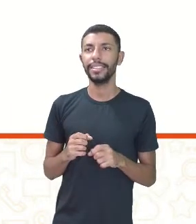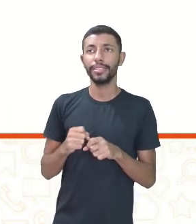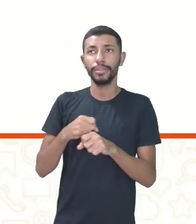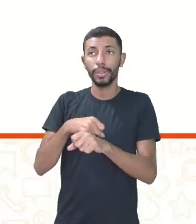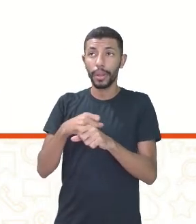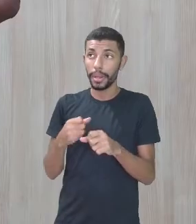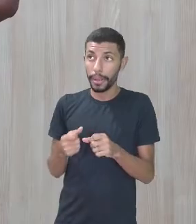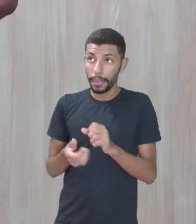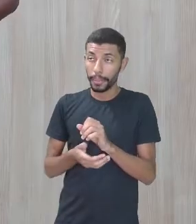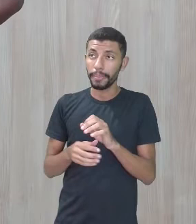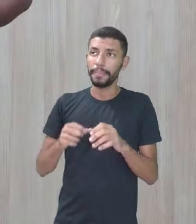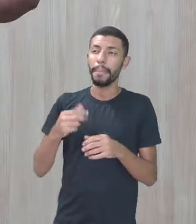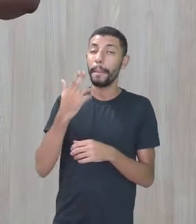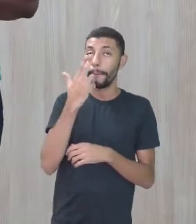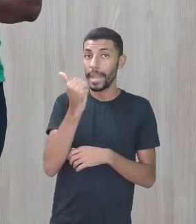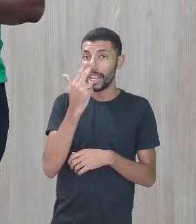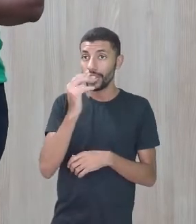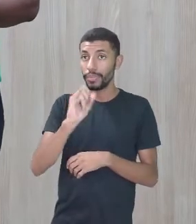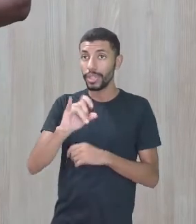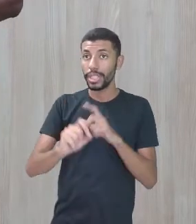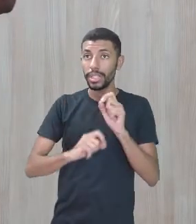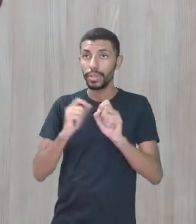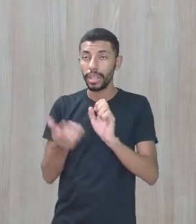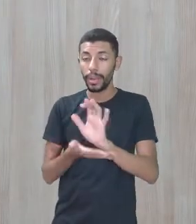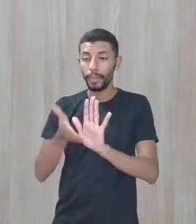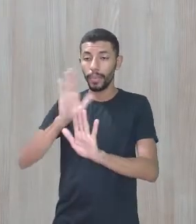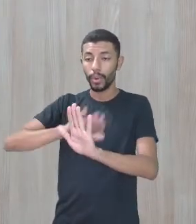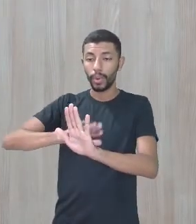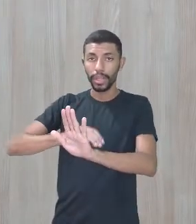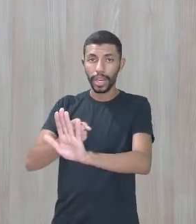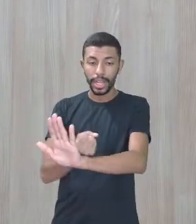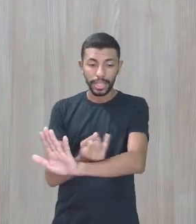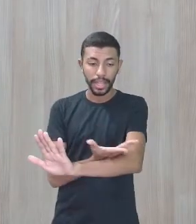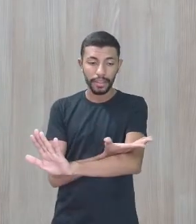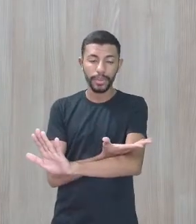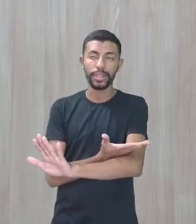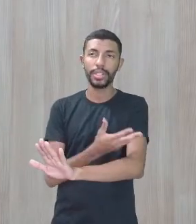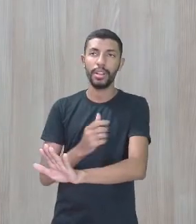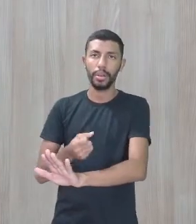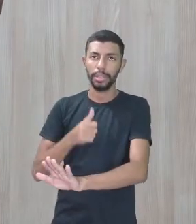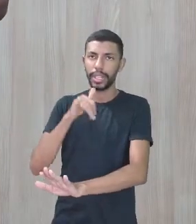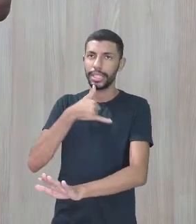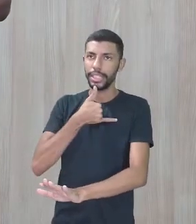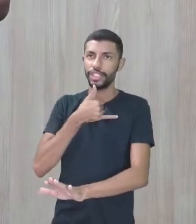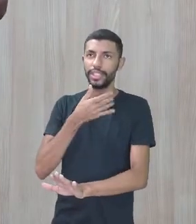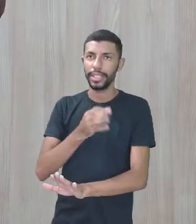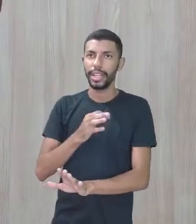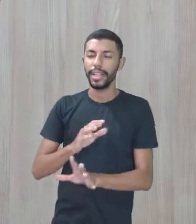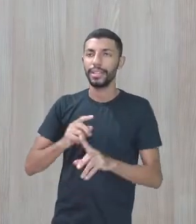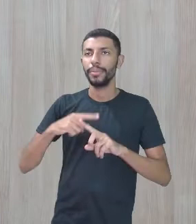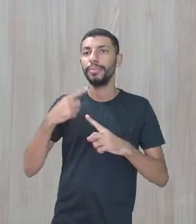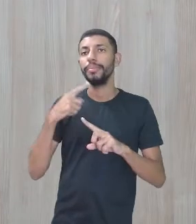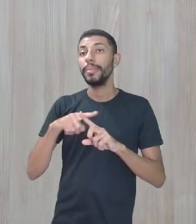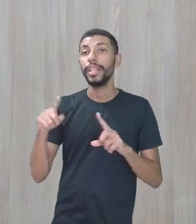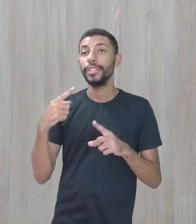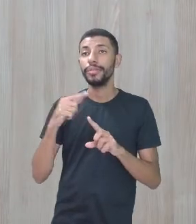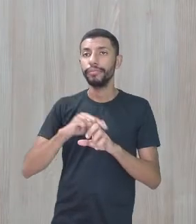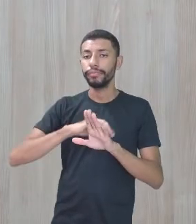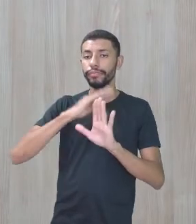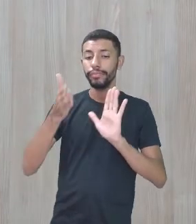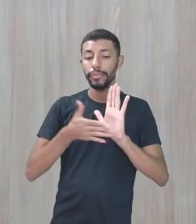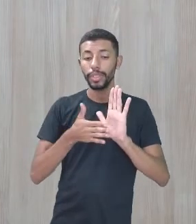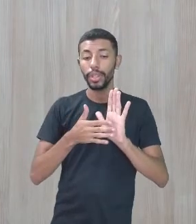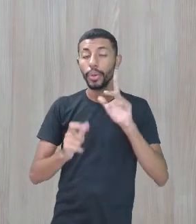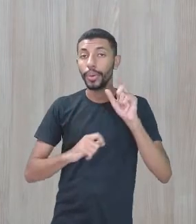emoções estejam em um momento triste. Porque ele foi acolhido, ele